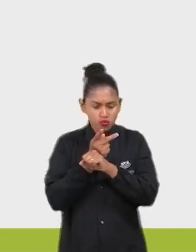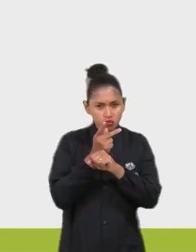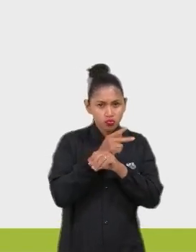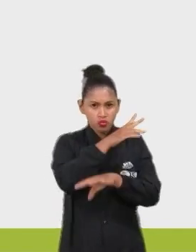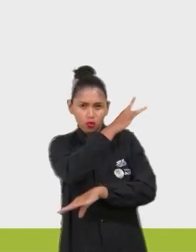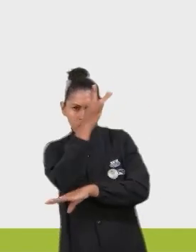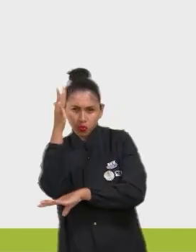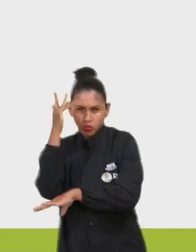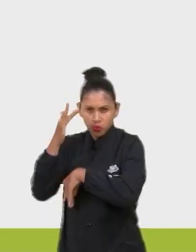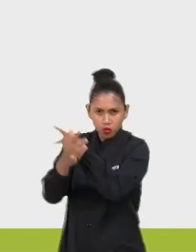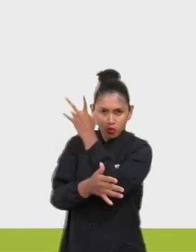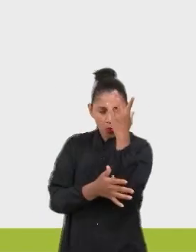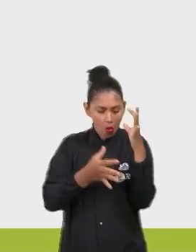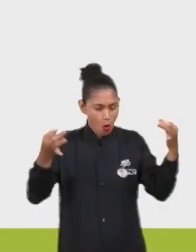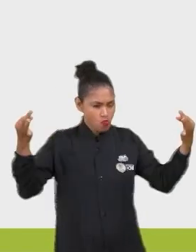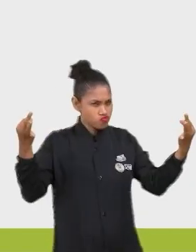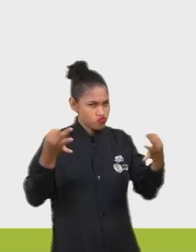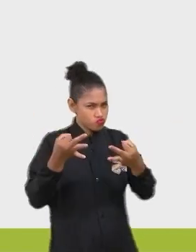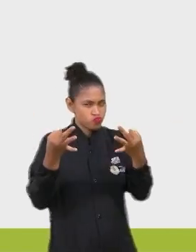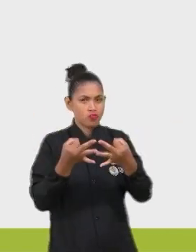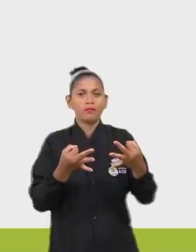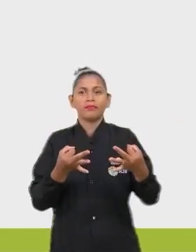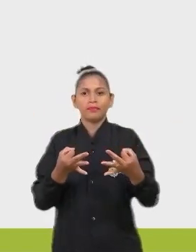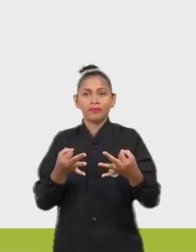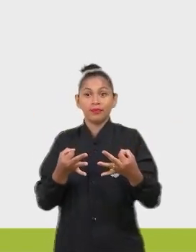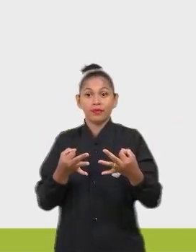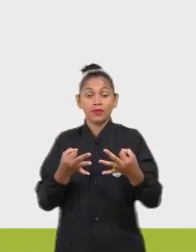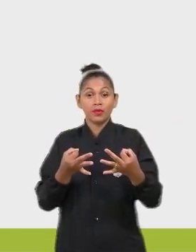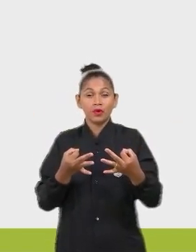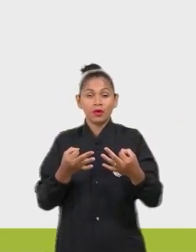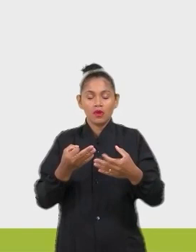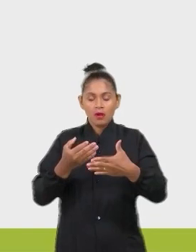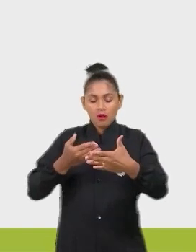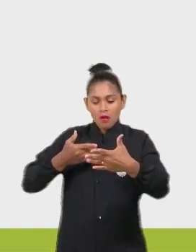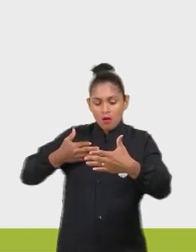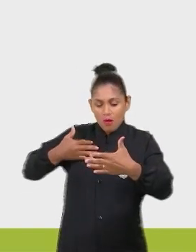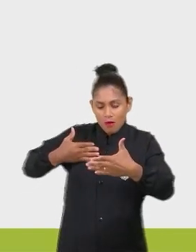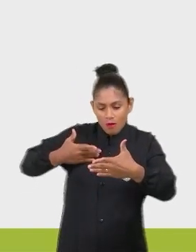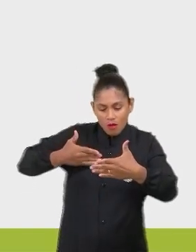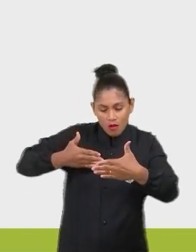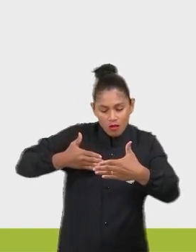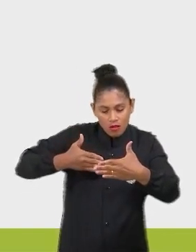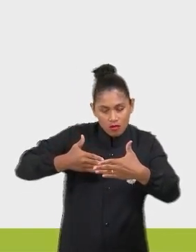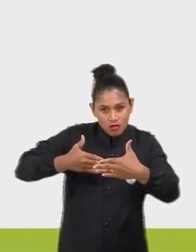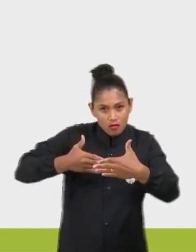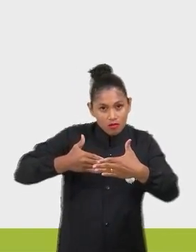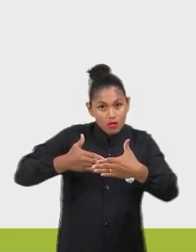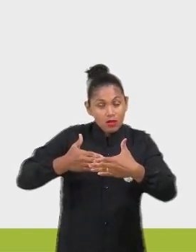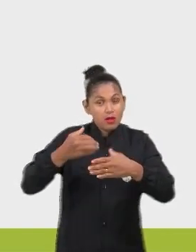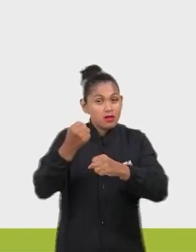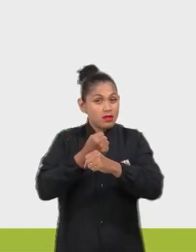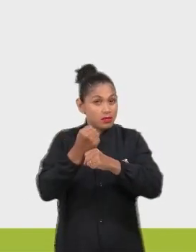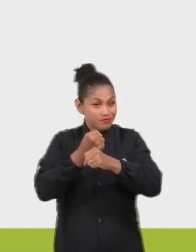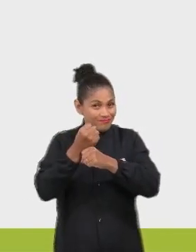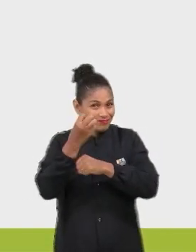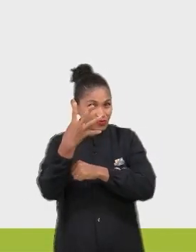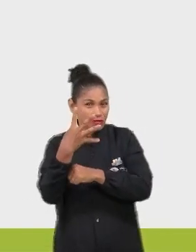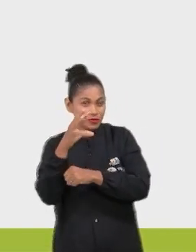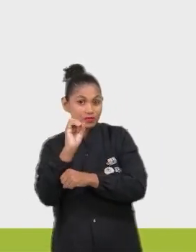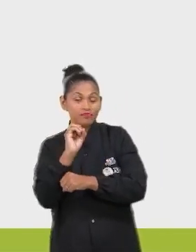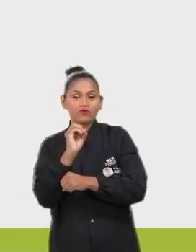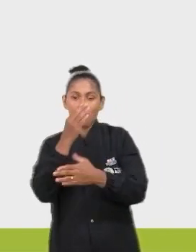E aí, tem assim. Em menos de 40 anos, o mundo perdeu, isso é informação para nós,